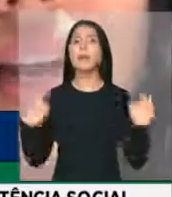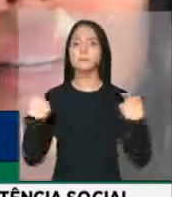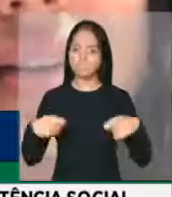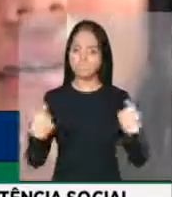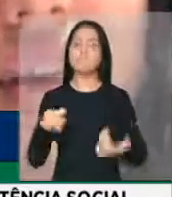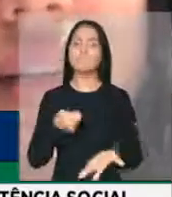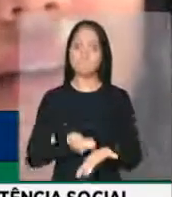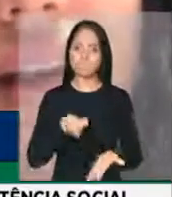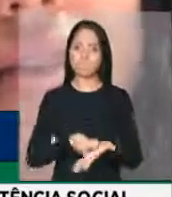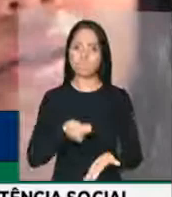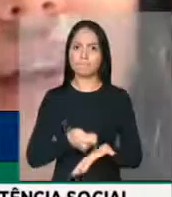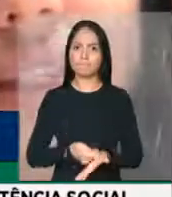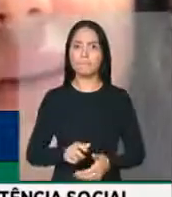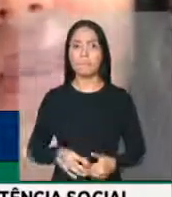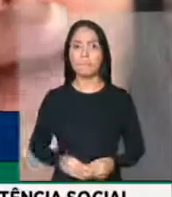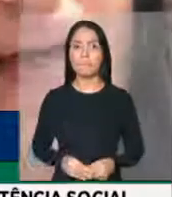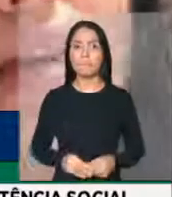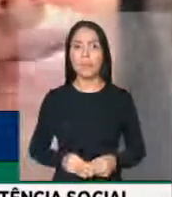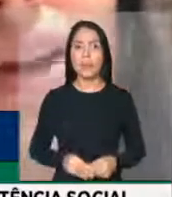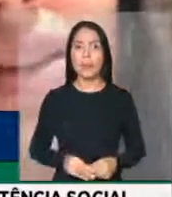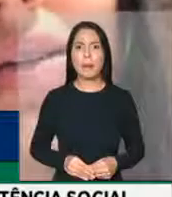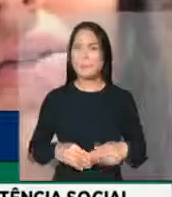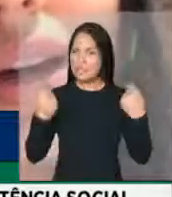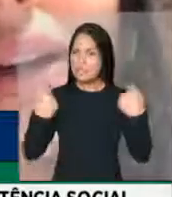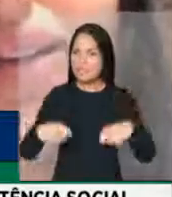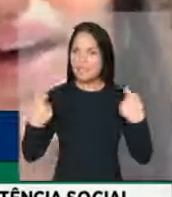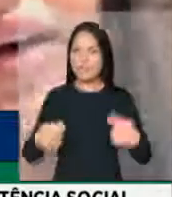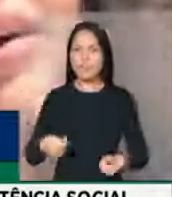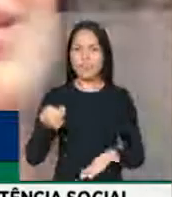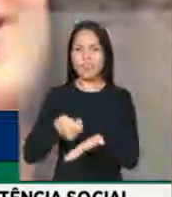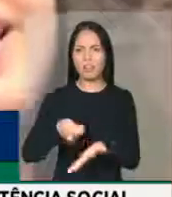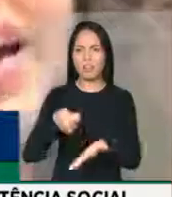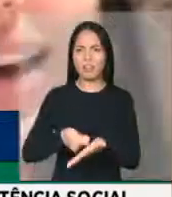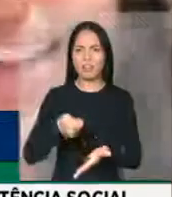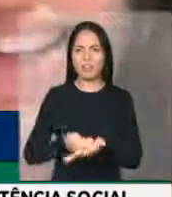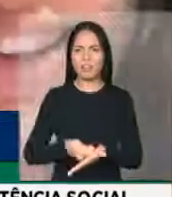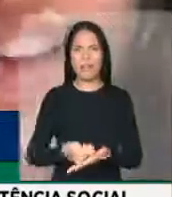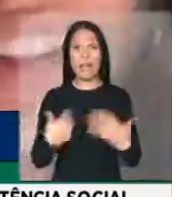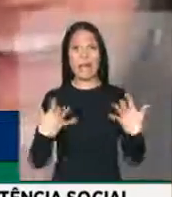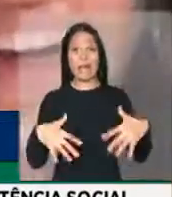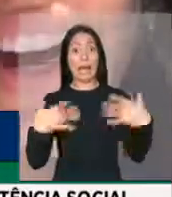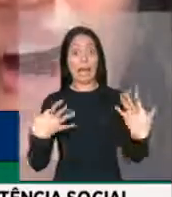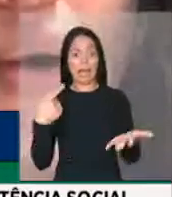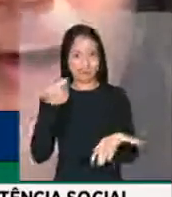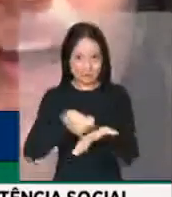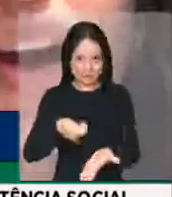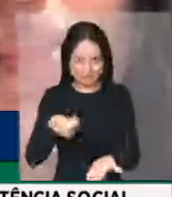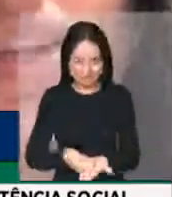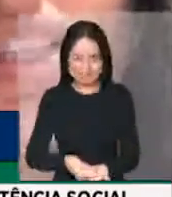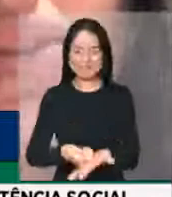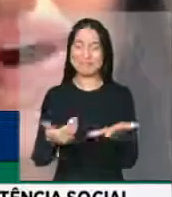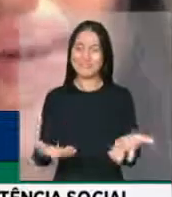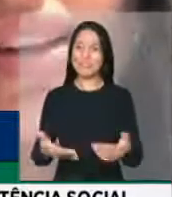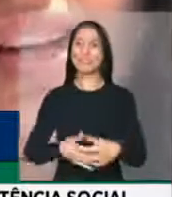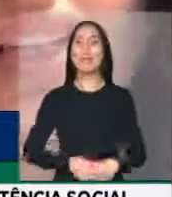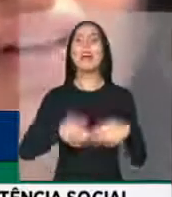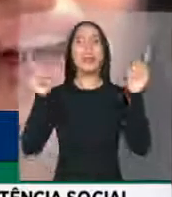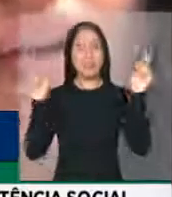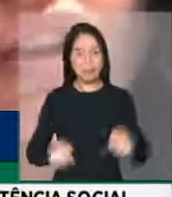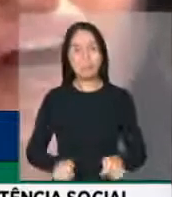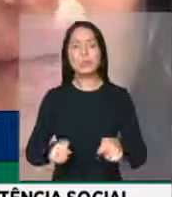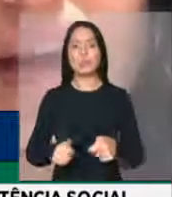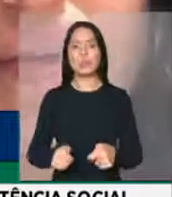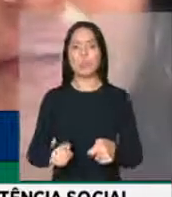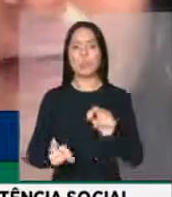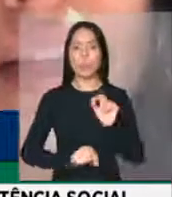essa exigência, essa exigência, o que torna possível a apresentação